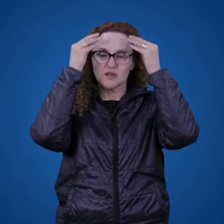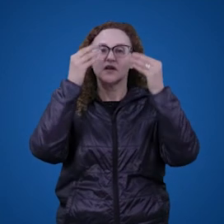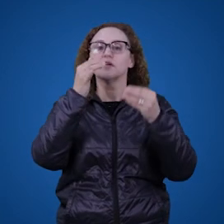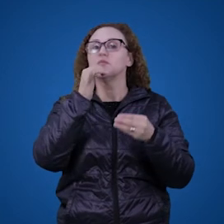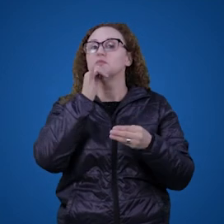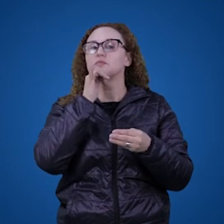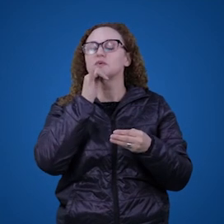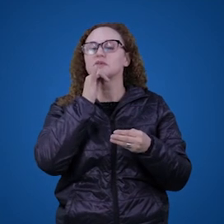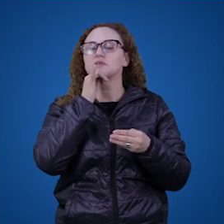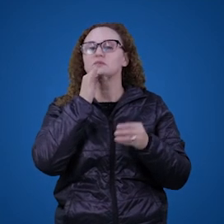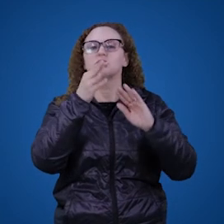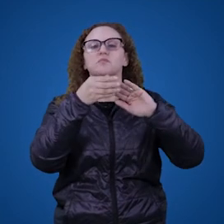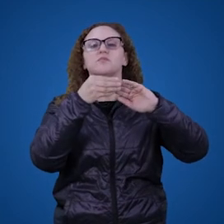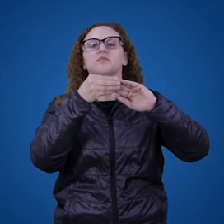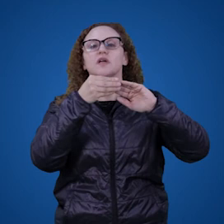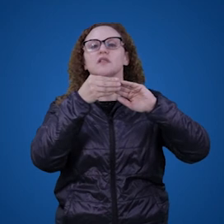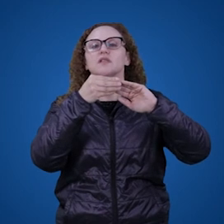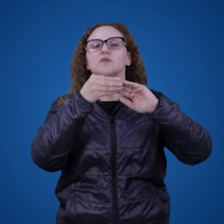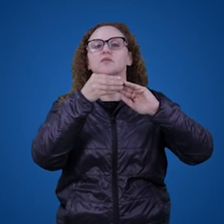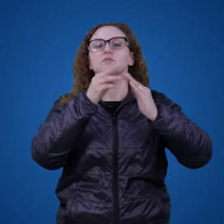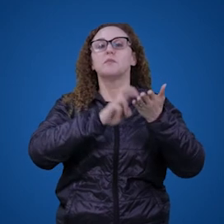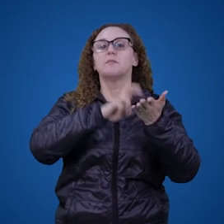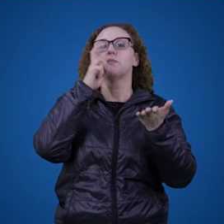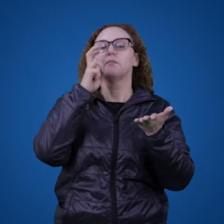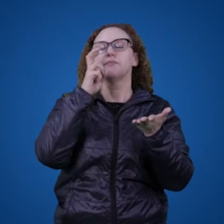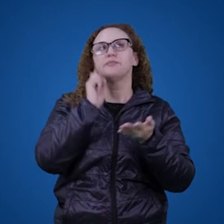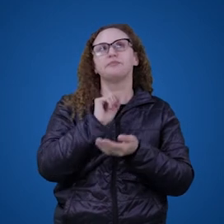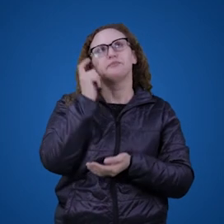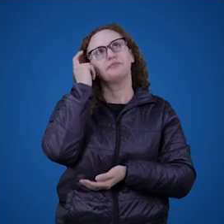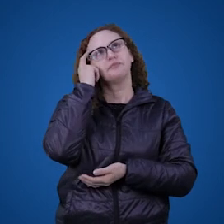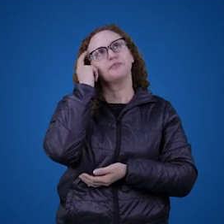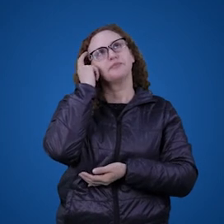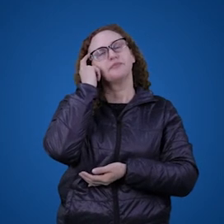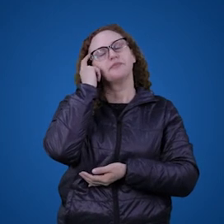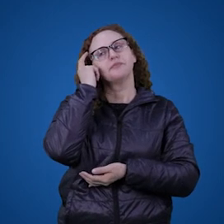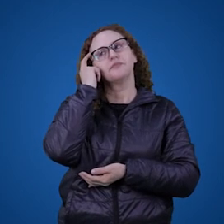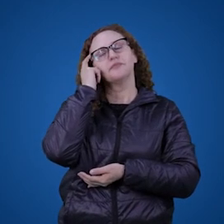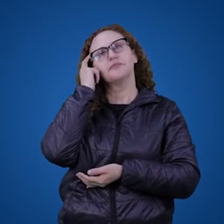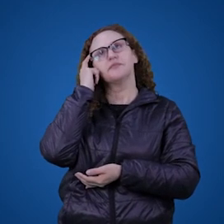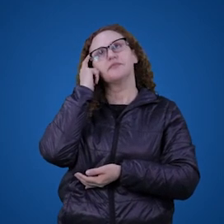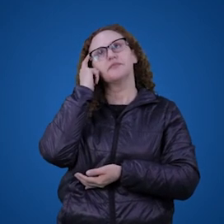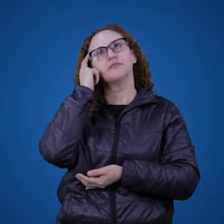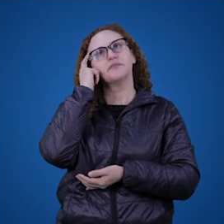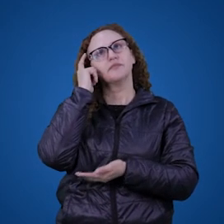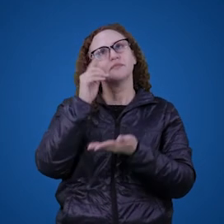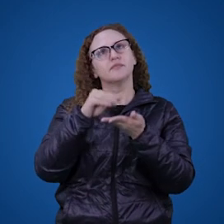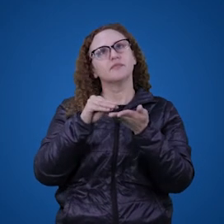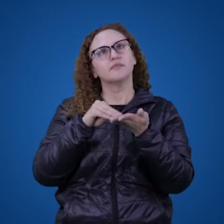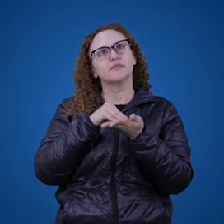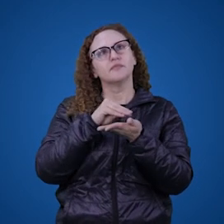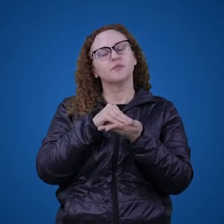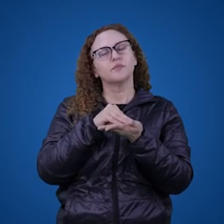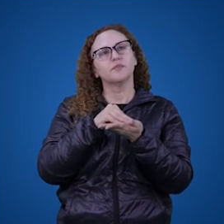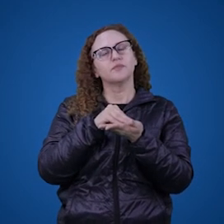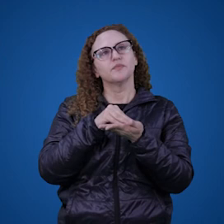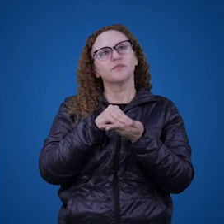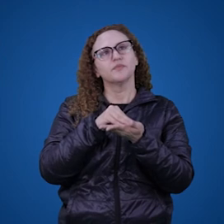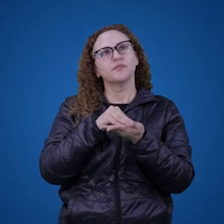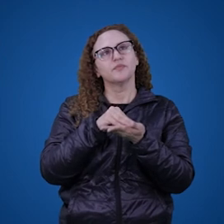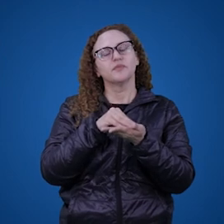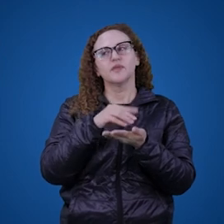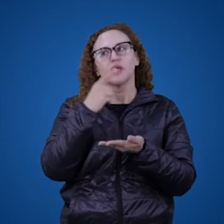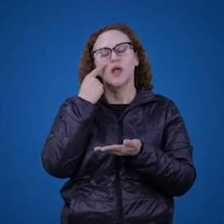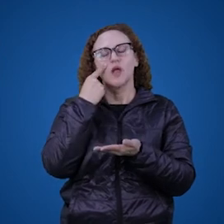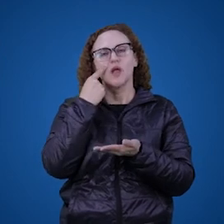saudações pela manhã. Certo? Então, pensem num jogo de dar saudações pela manhã. Então,